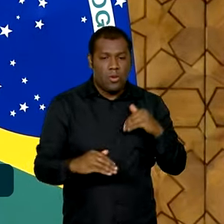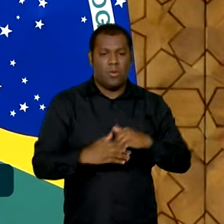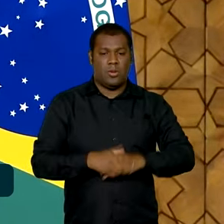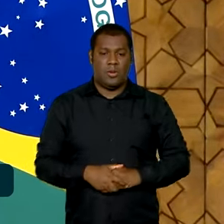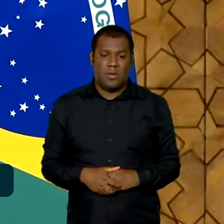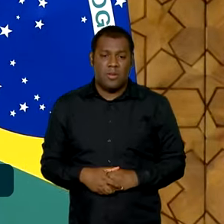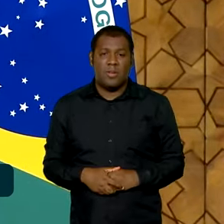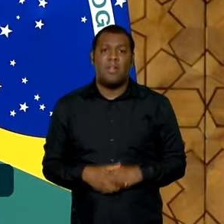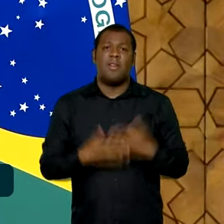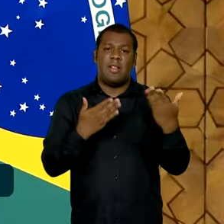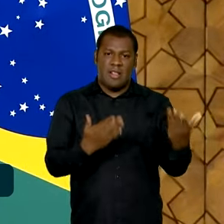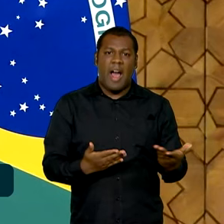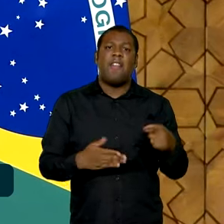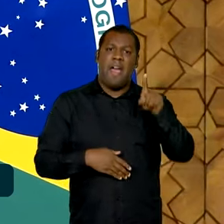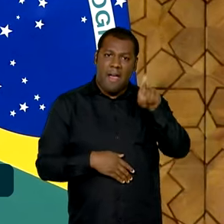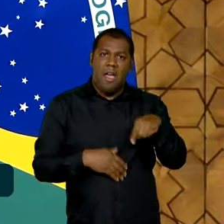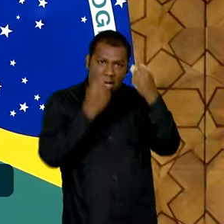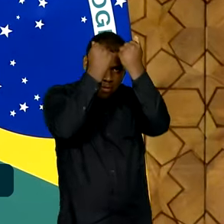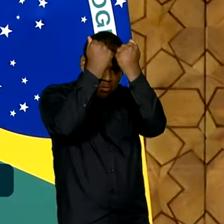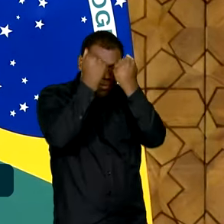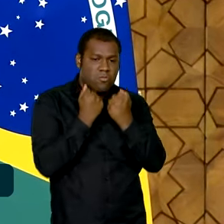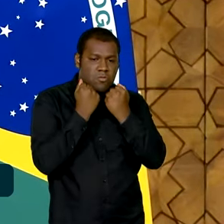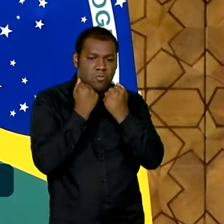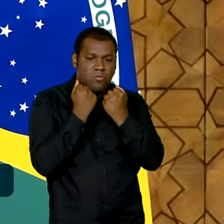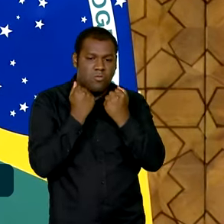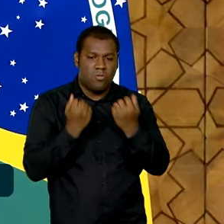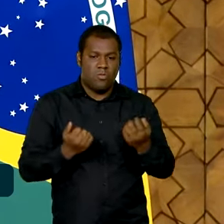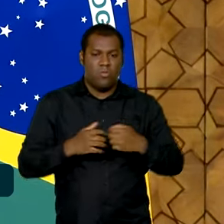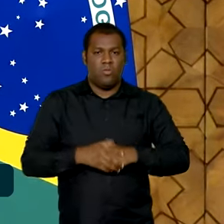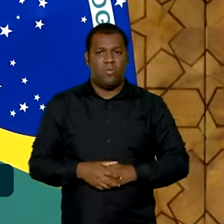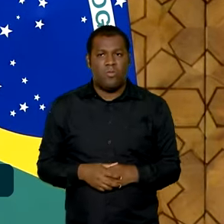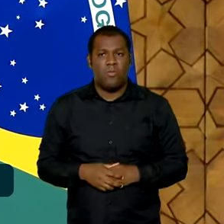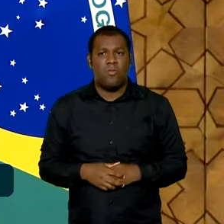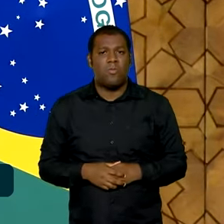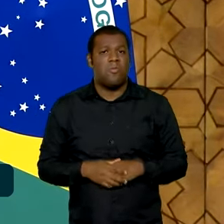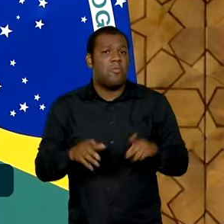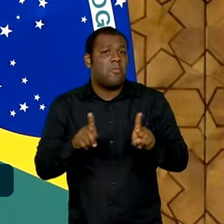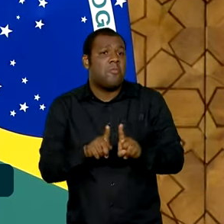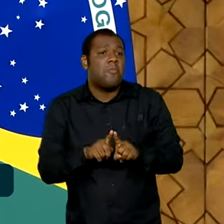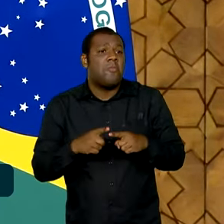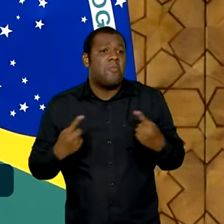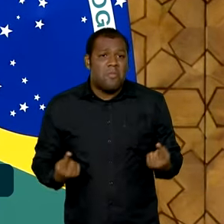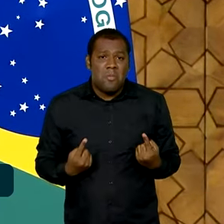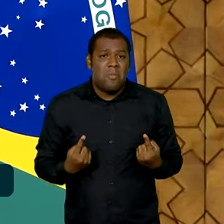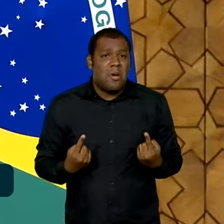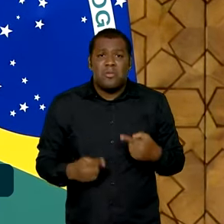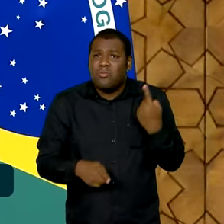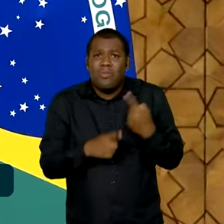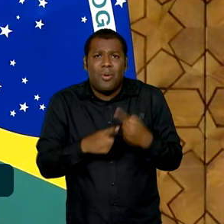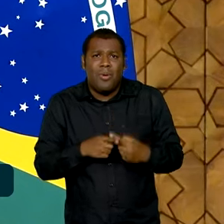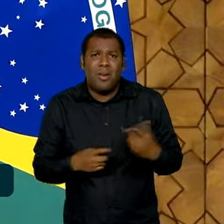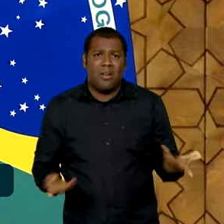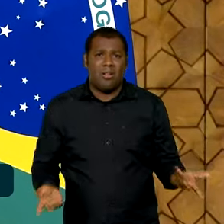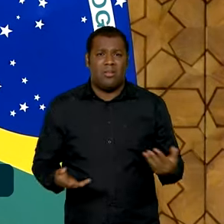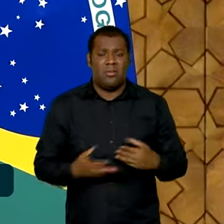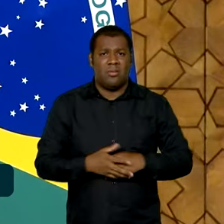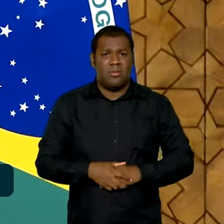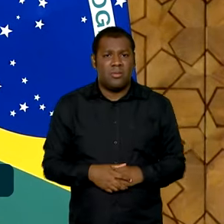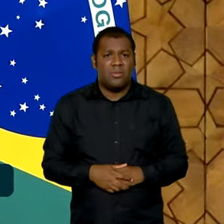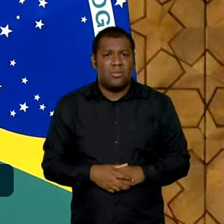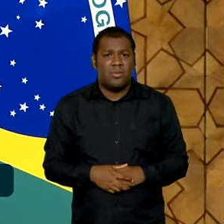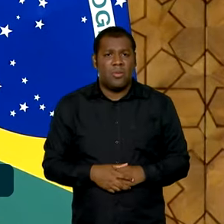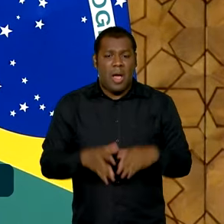chamamos o ato de ato terrorista. Mas não tem nenhuma explicação. O